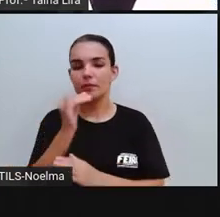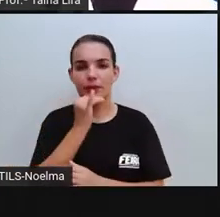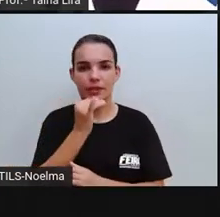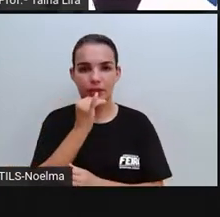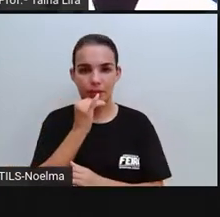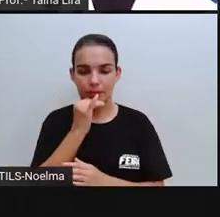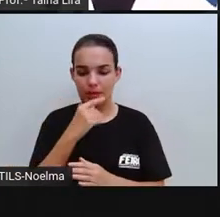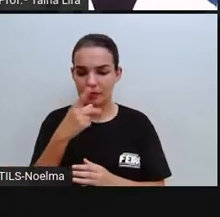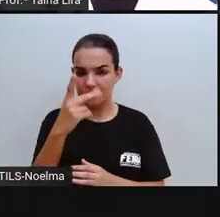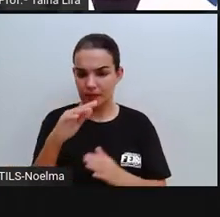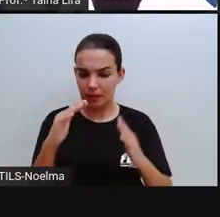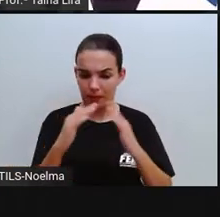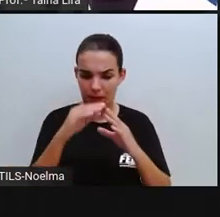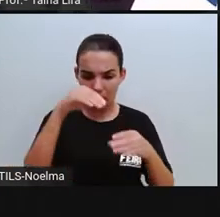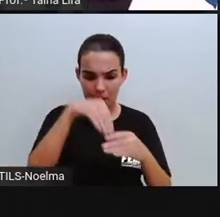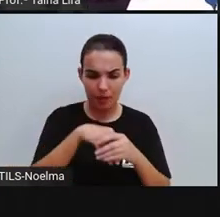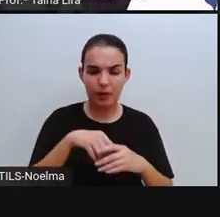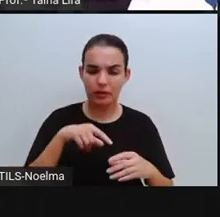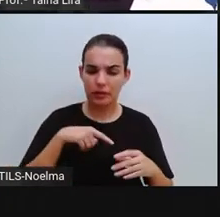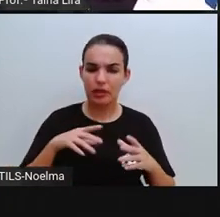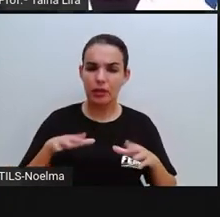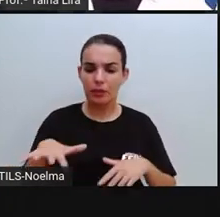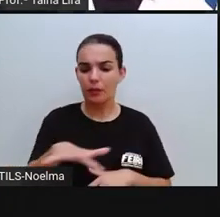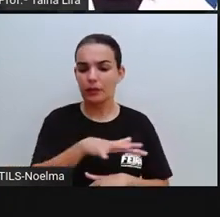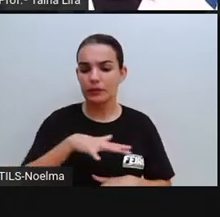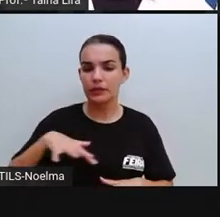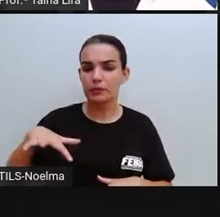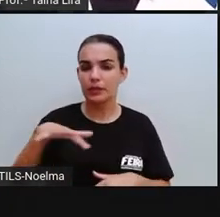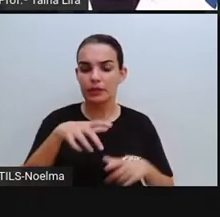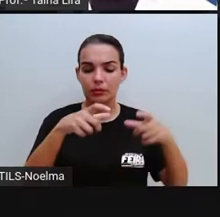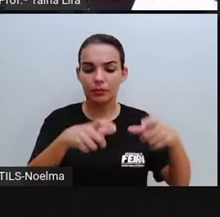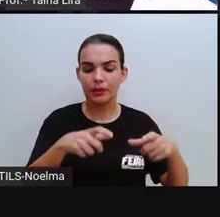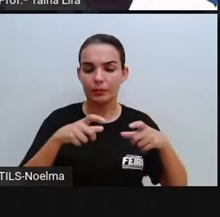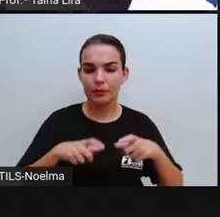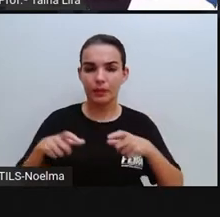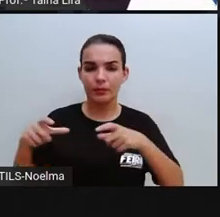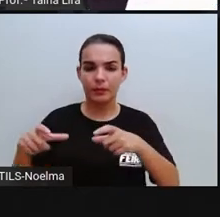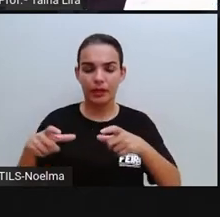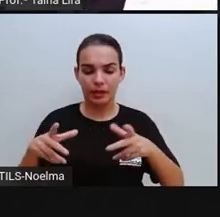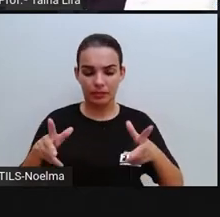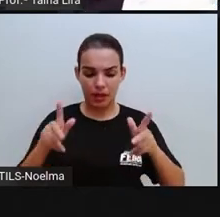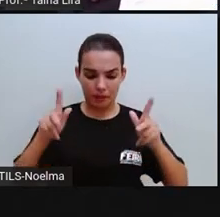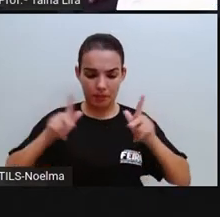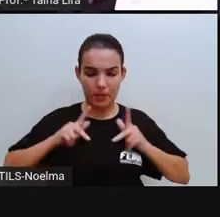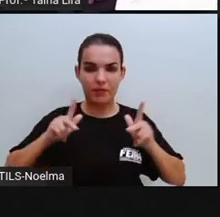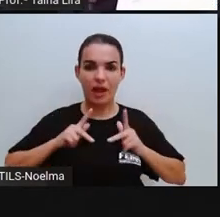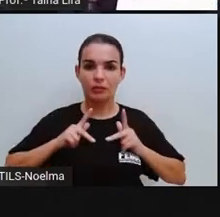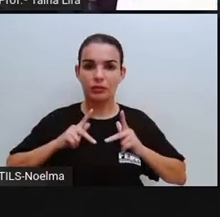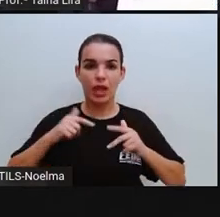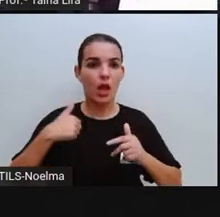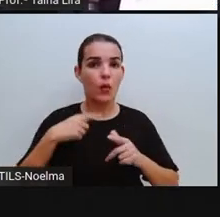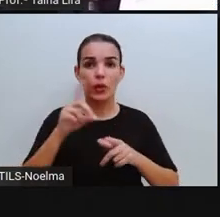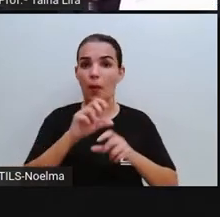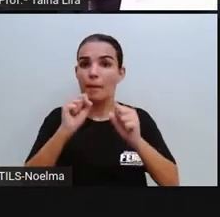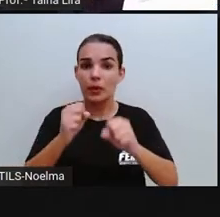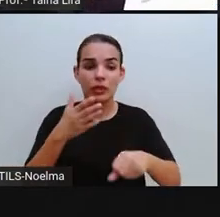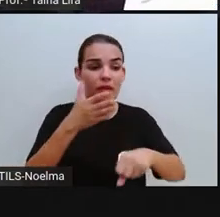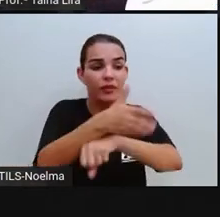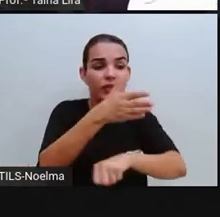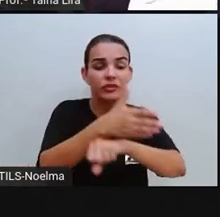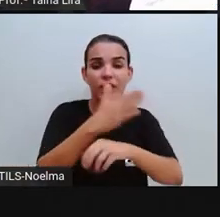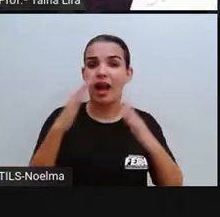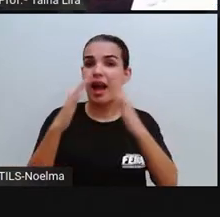onde alguém mora é um espaço privado. Eu não posso invadir aqui, ó, a casa de Noelma.